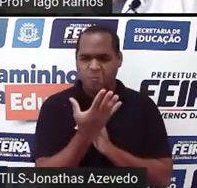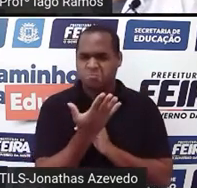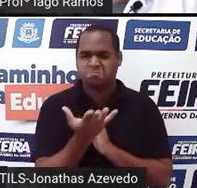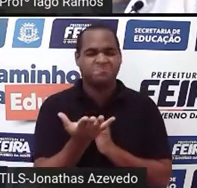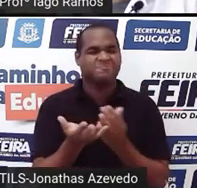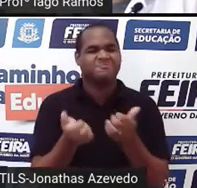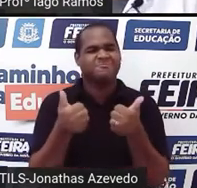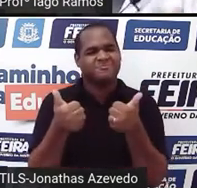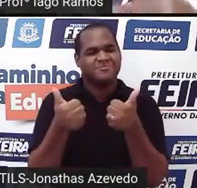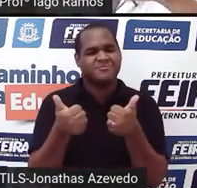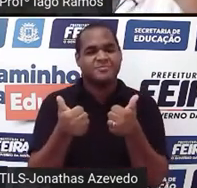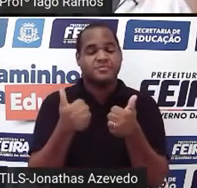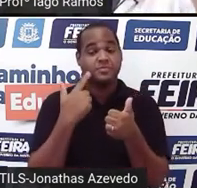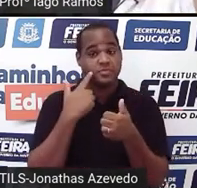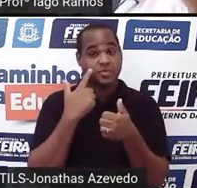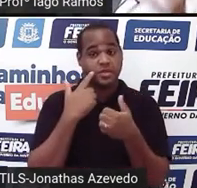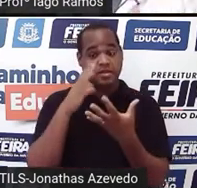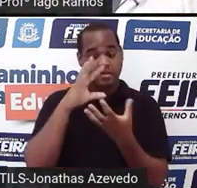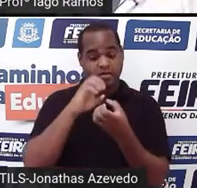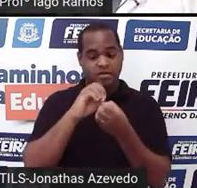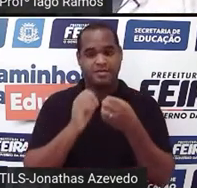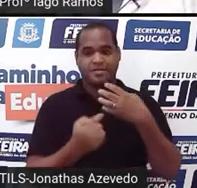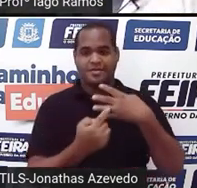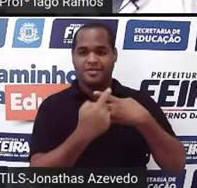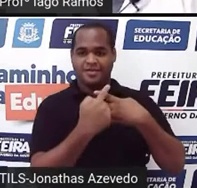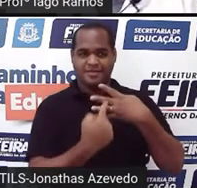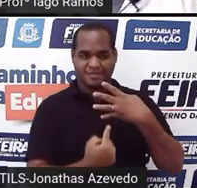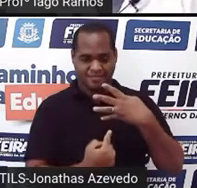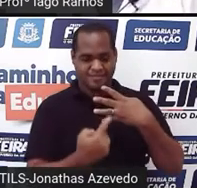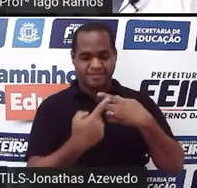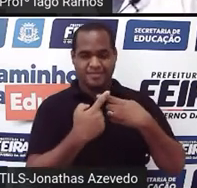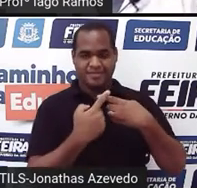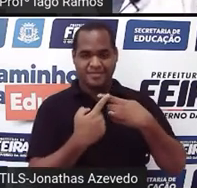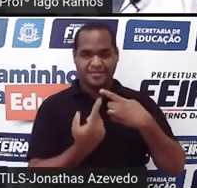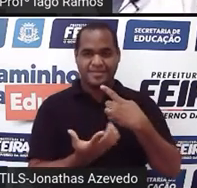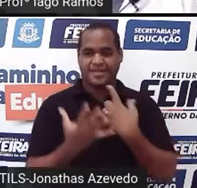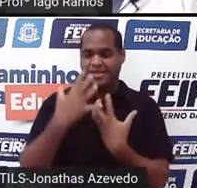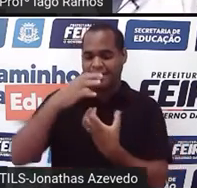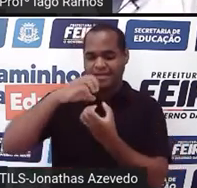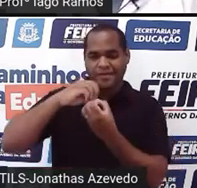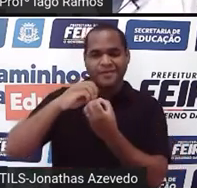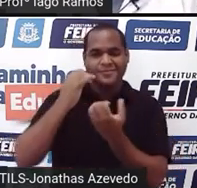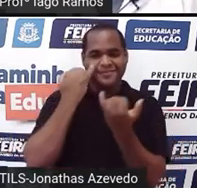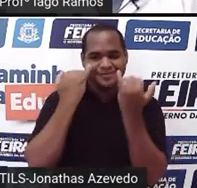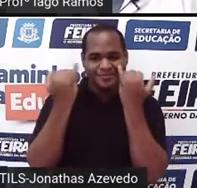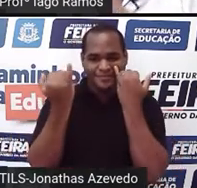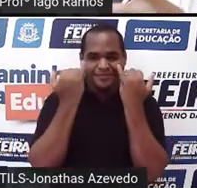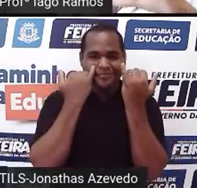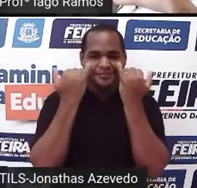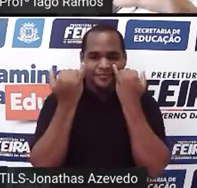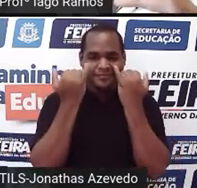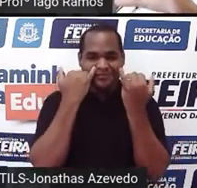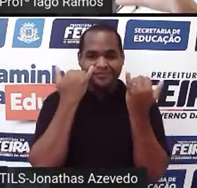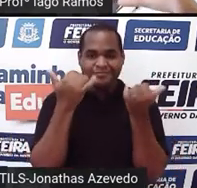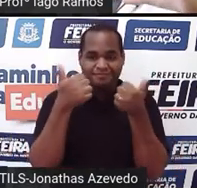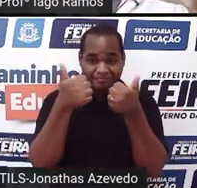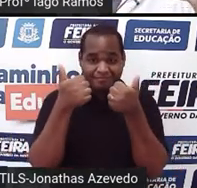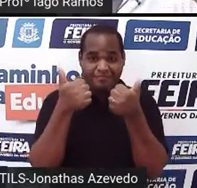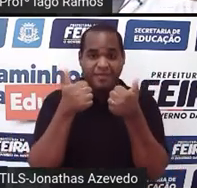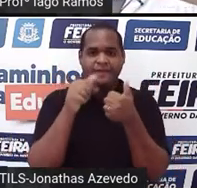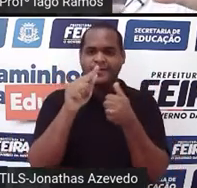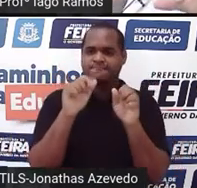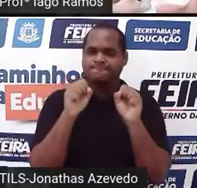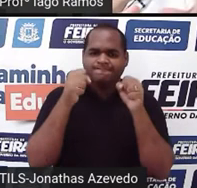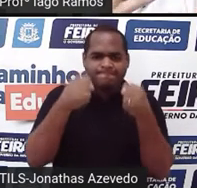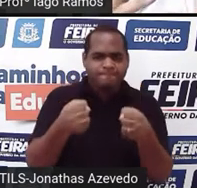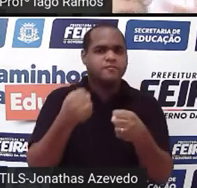Porque o gráfico, ele resume as informações, né? Talvez seja muito melhor olhar essas